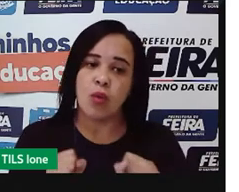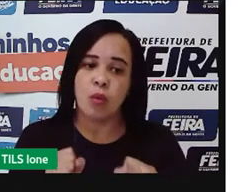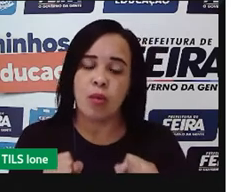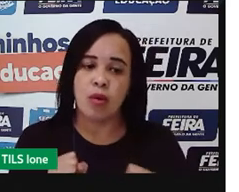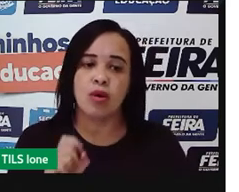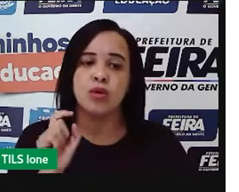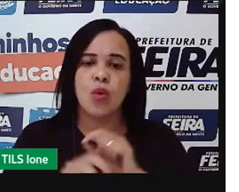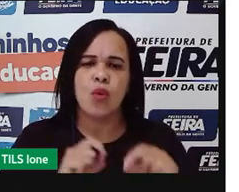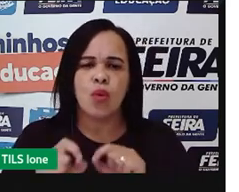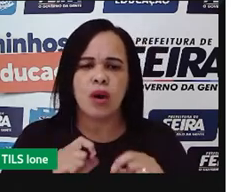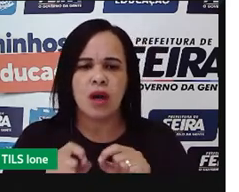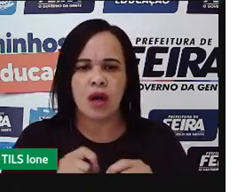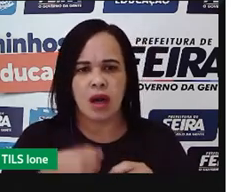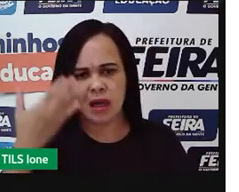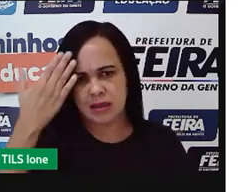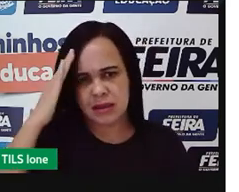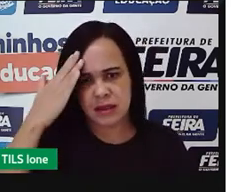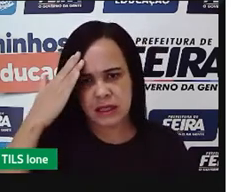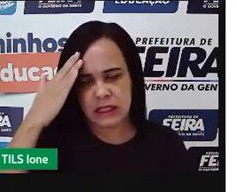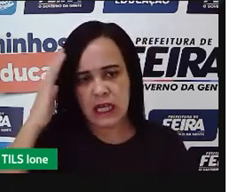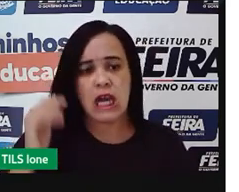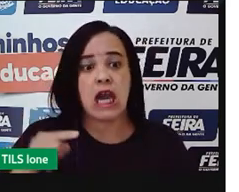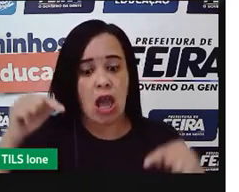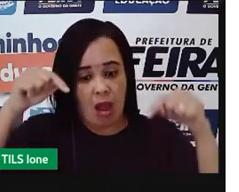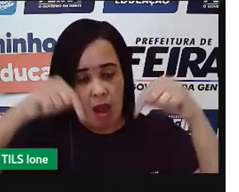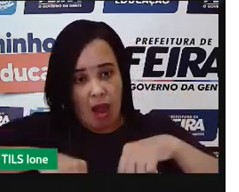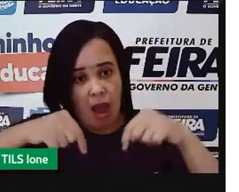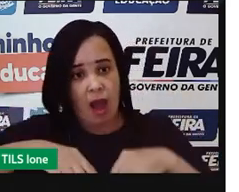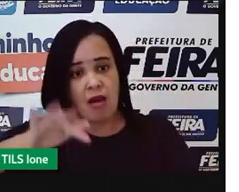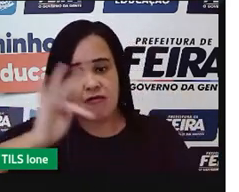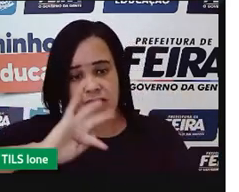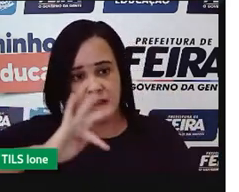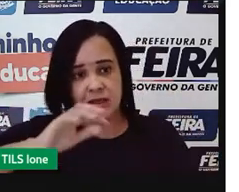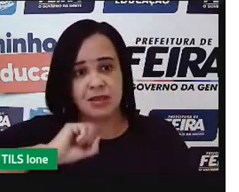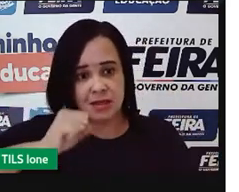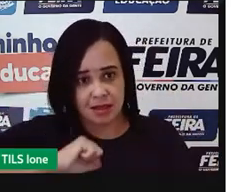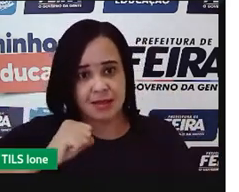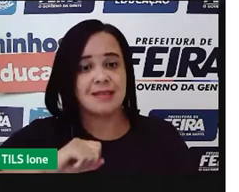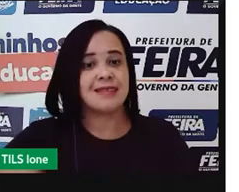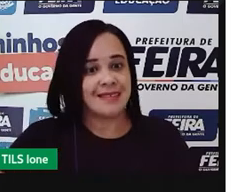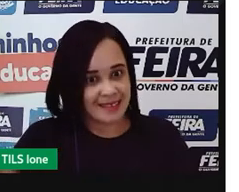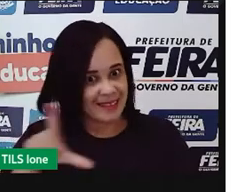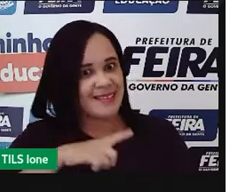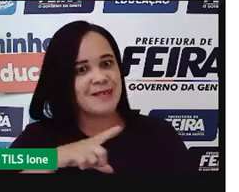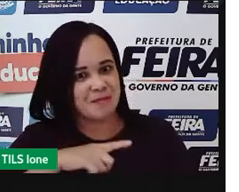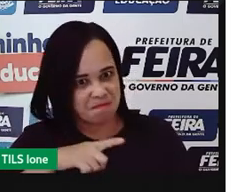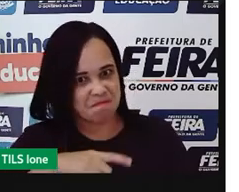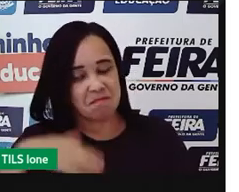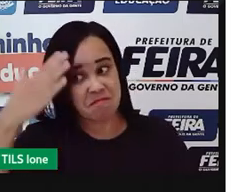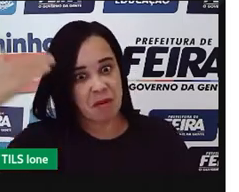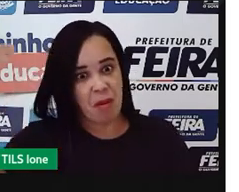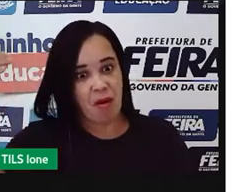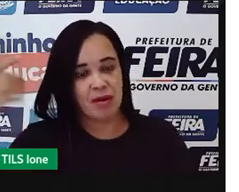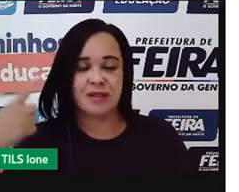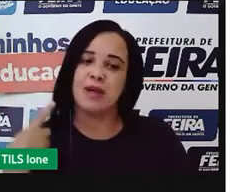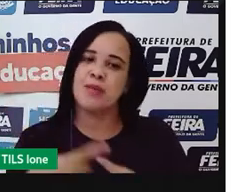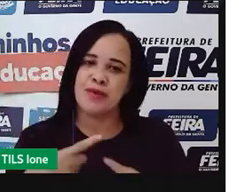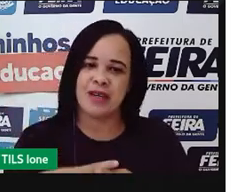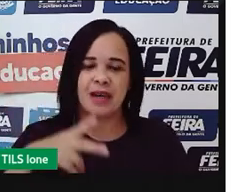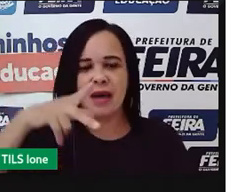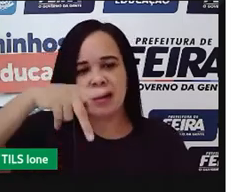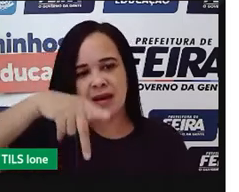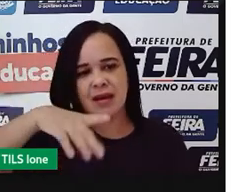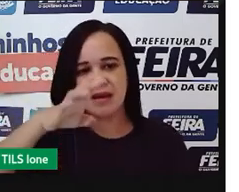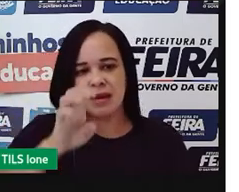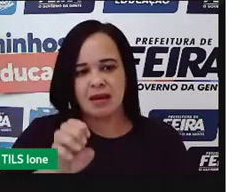ela é muito forte também, inclusive, peraí de Santana, a nossa história foi muito voltada nessa questão da pecuária, né,